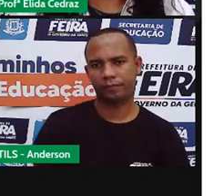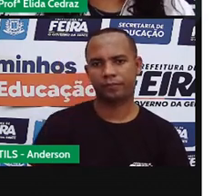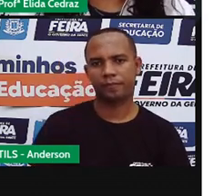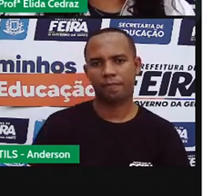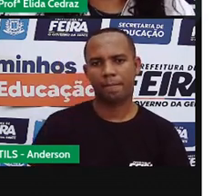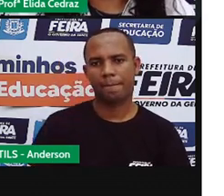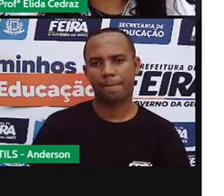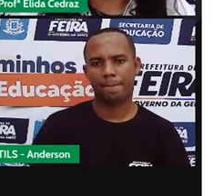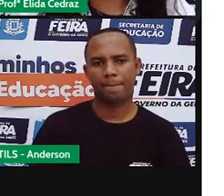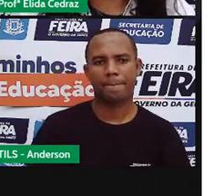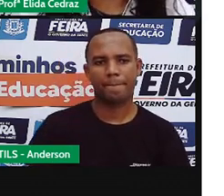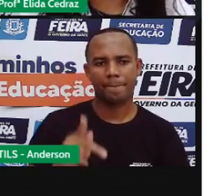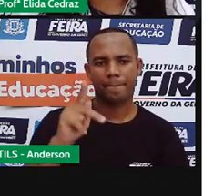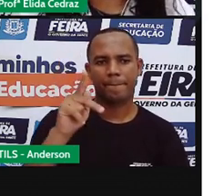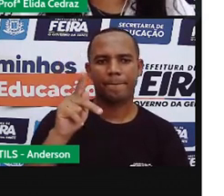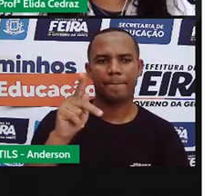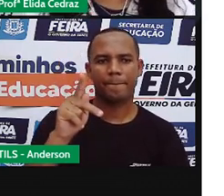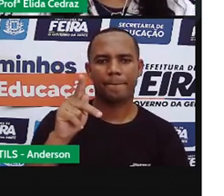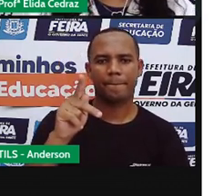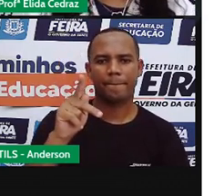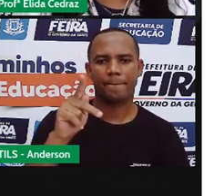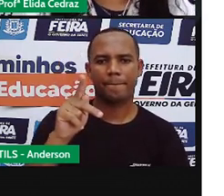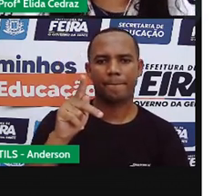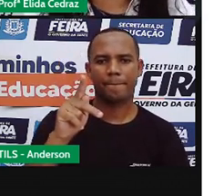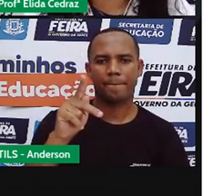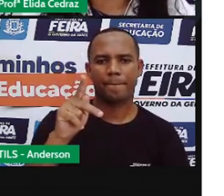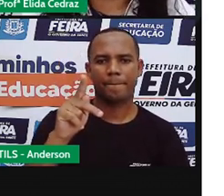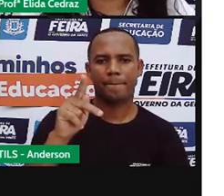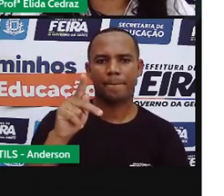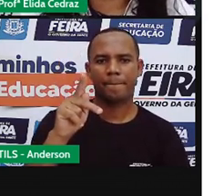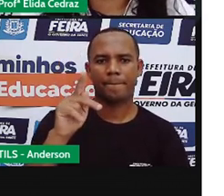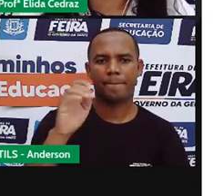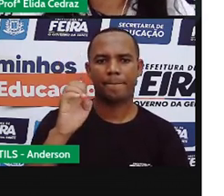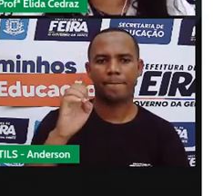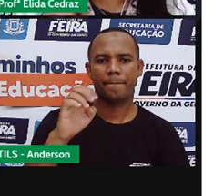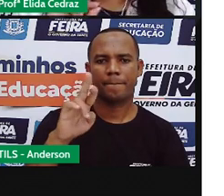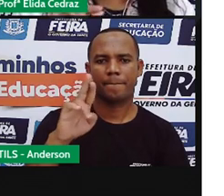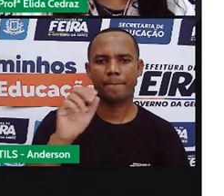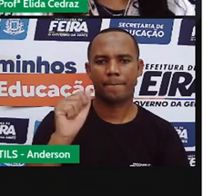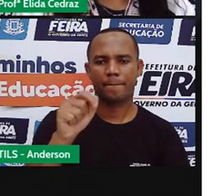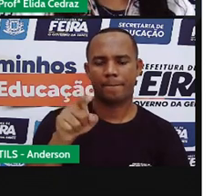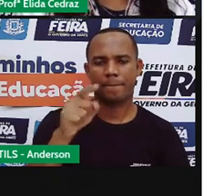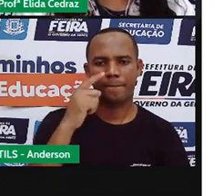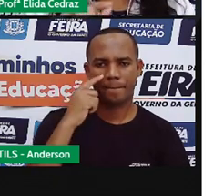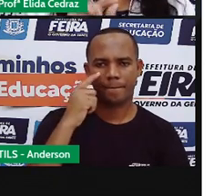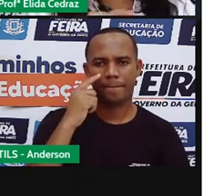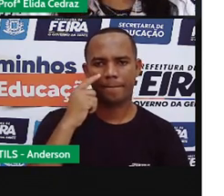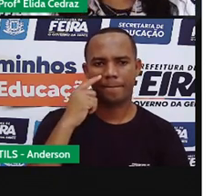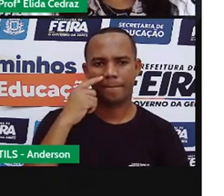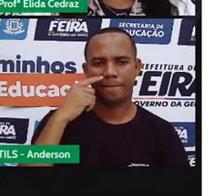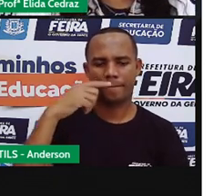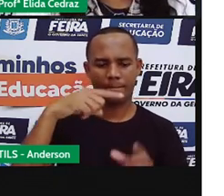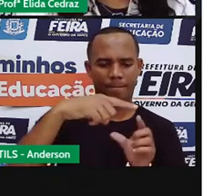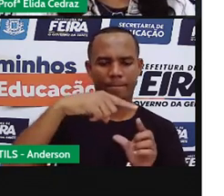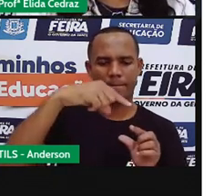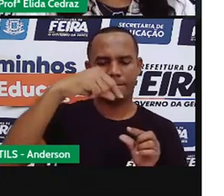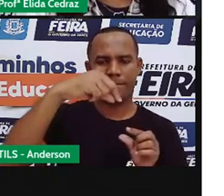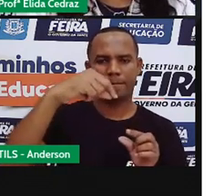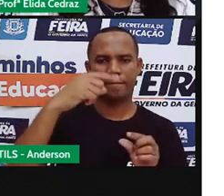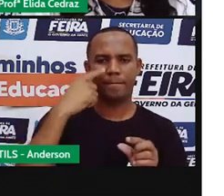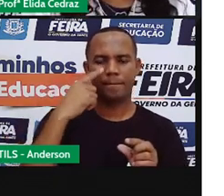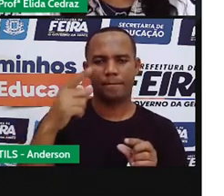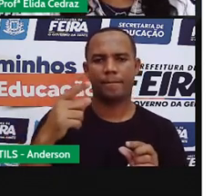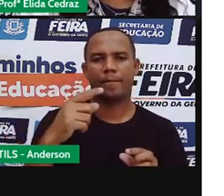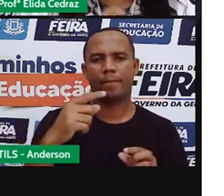Você sabe que fruta é essa? Isso. A perra. todas as vezes que a letrinha R estiver